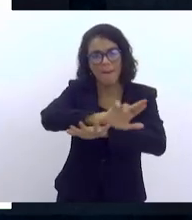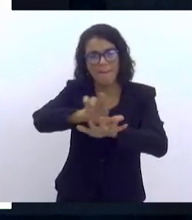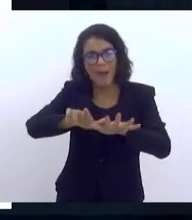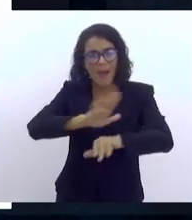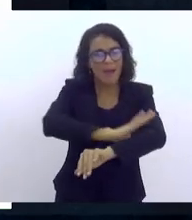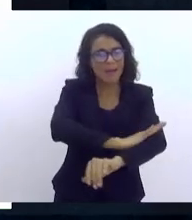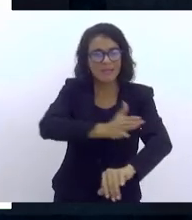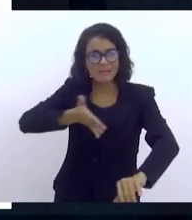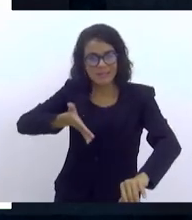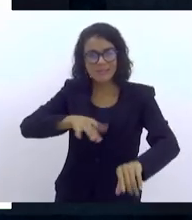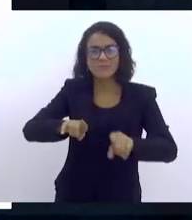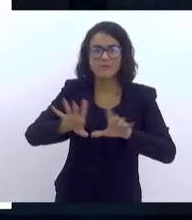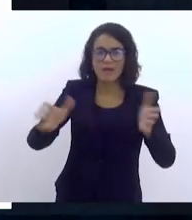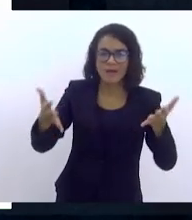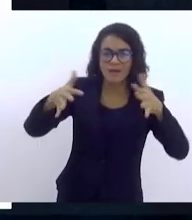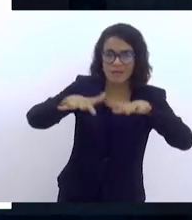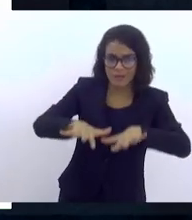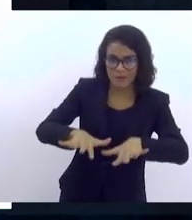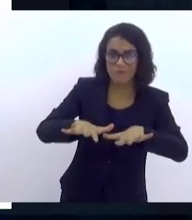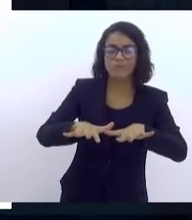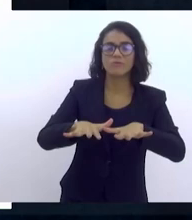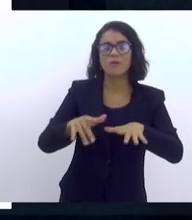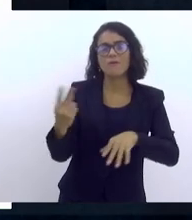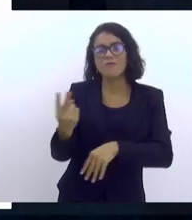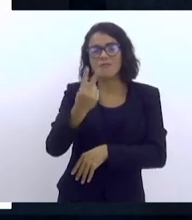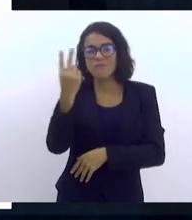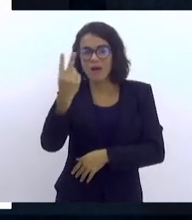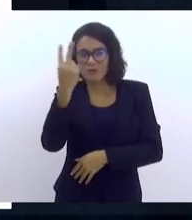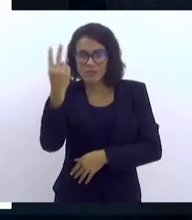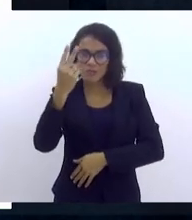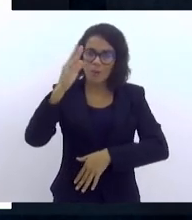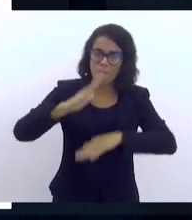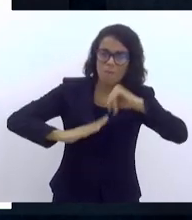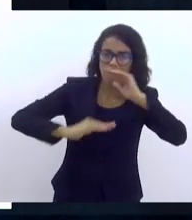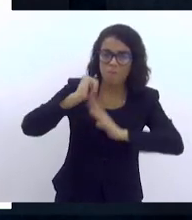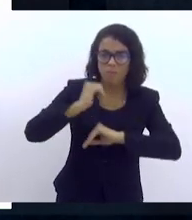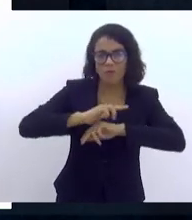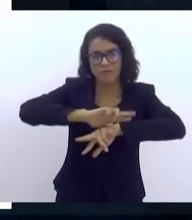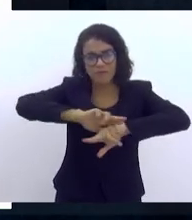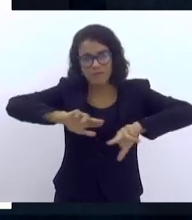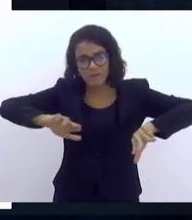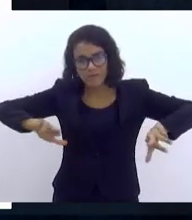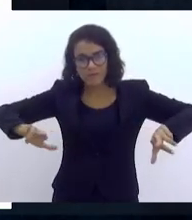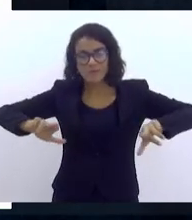antirracista, inclusiva, com valorização de profissionais,